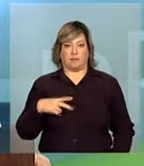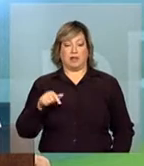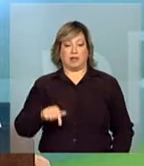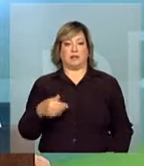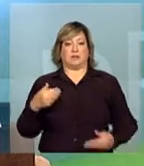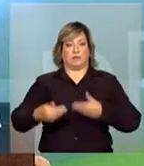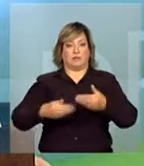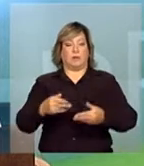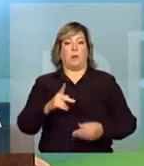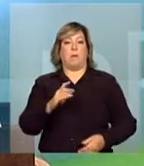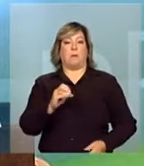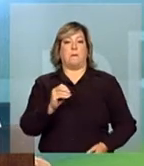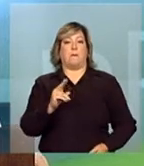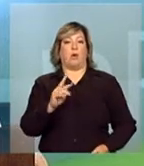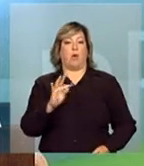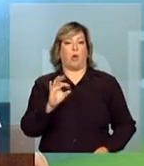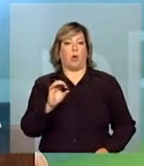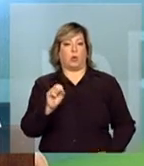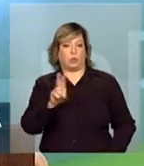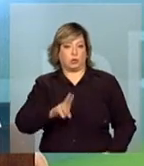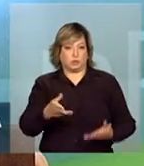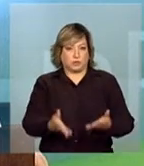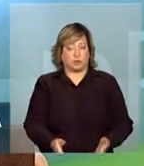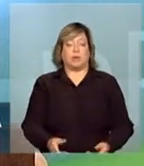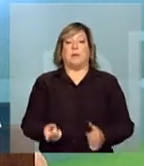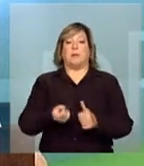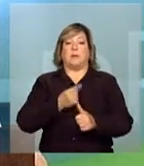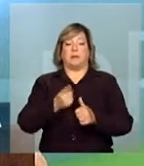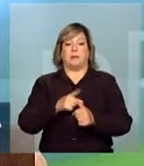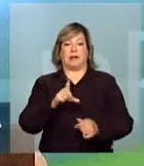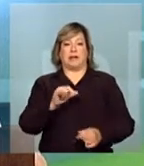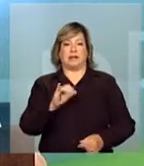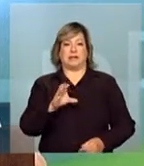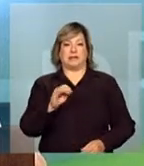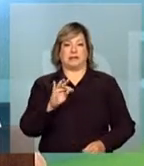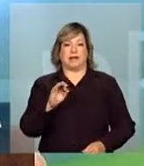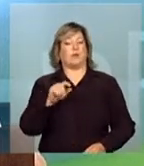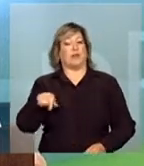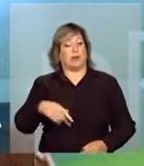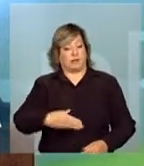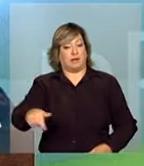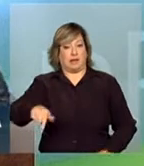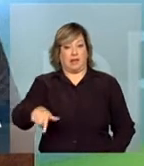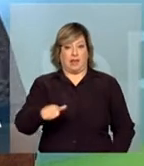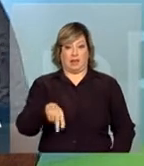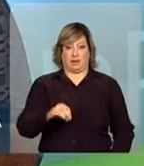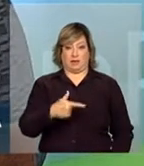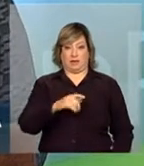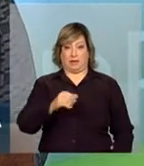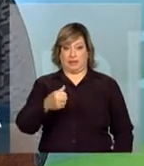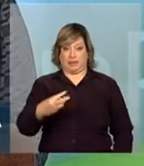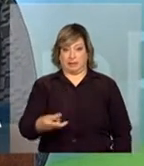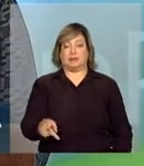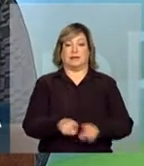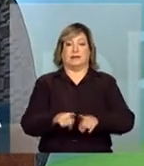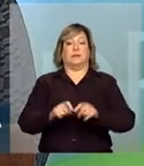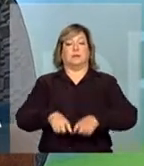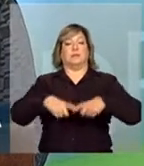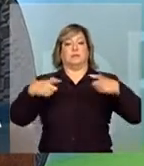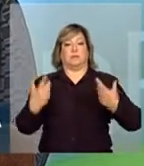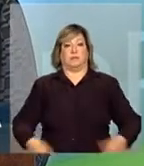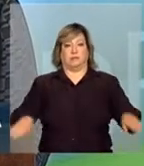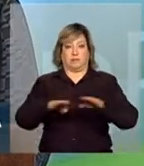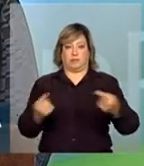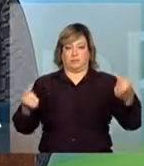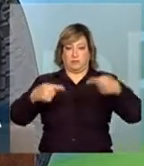portuário terá suas primeiras licitações ainda este ano e vai ampliar ainda mais a concorrência